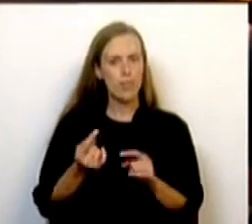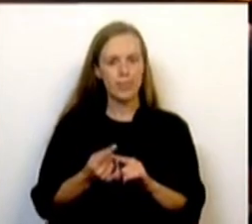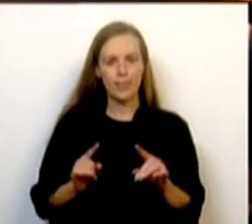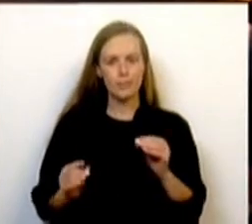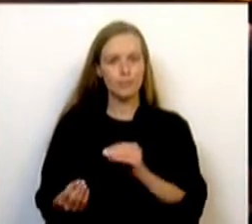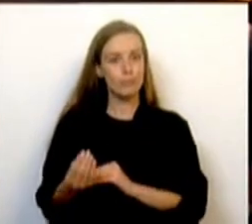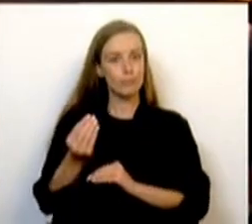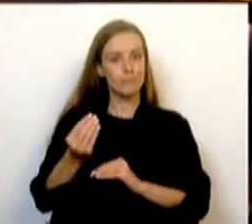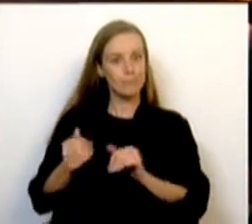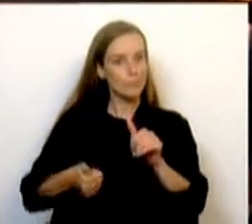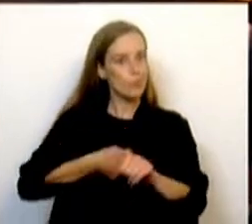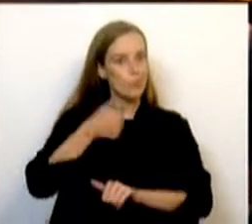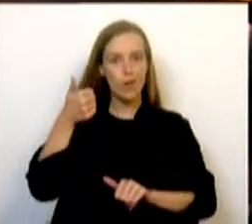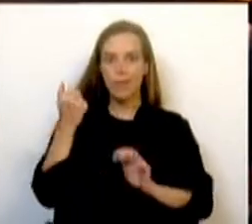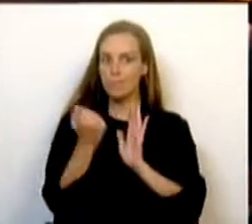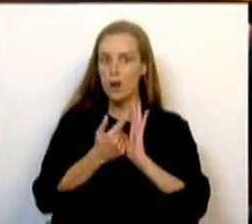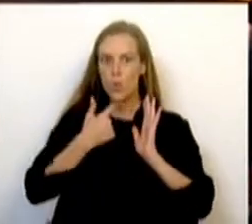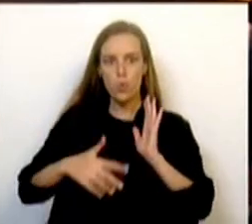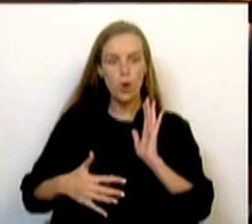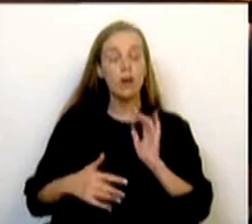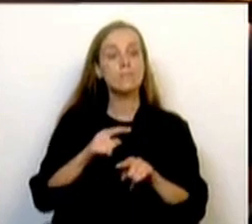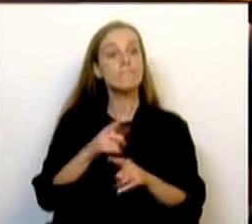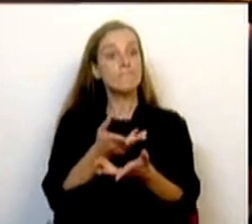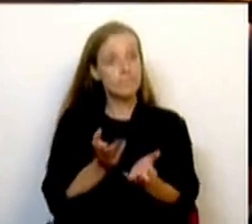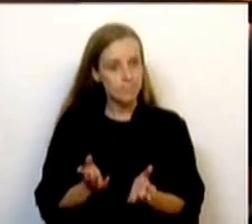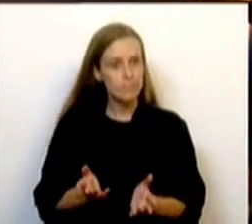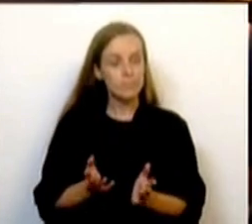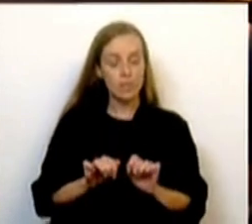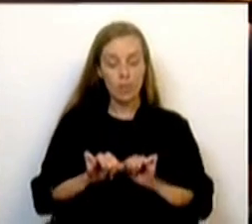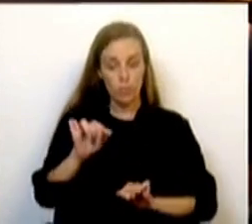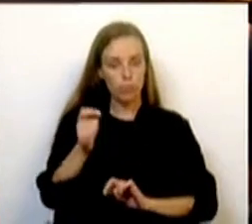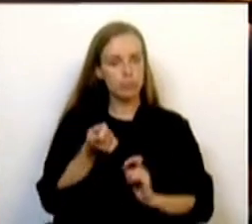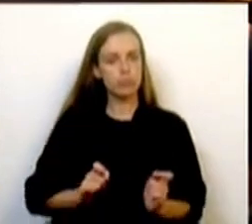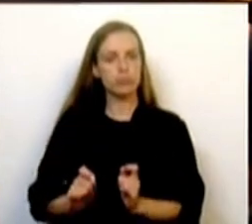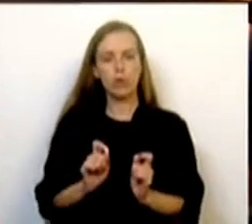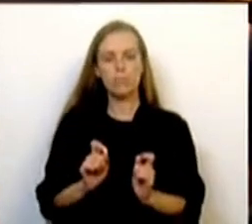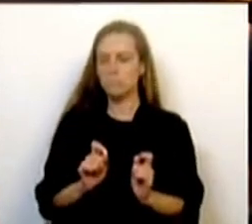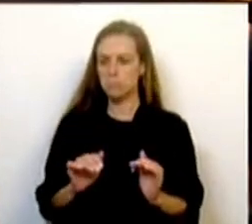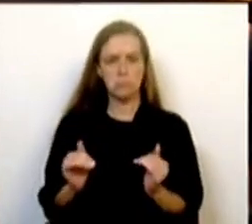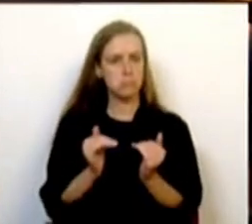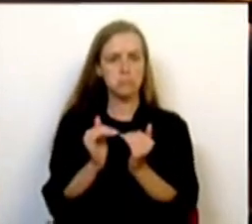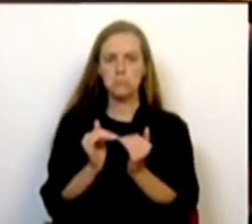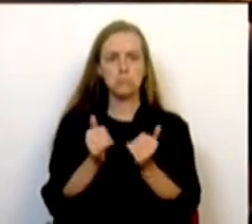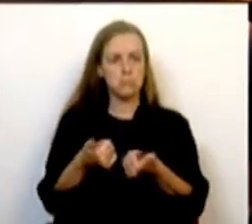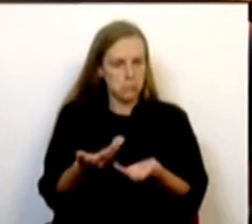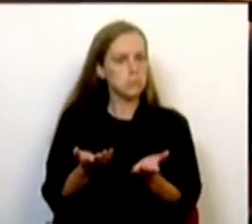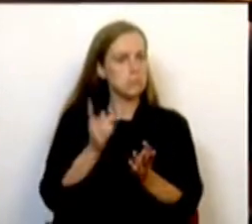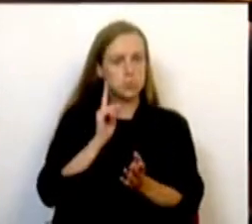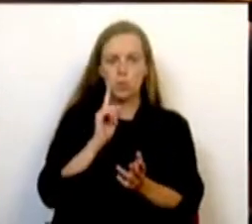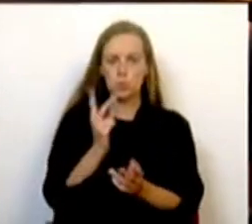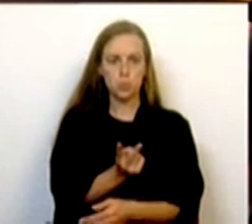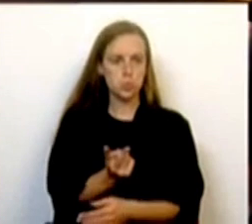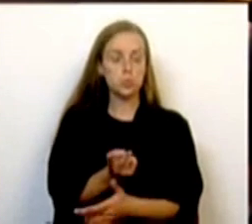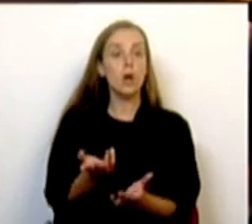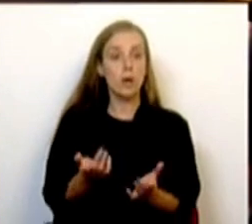numa melhoria significativa, temos em discussão dois diplomas de igual relevância. O primeiro, relativo ao regime